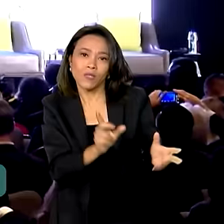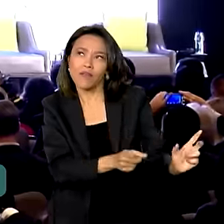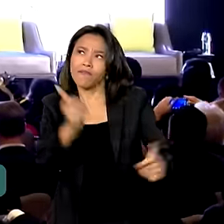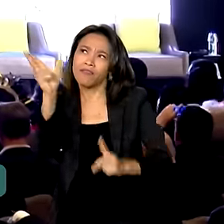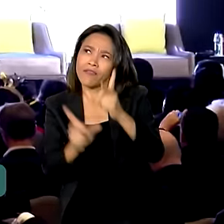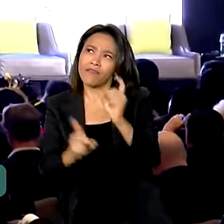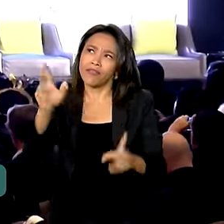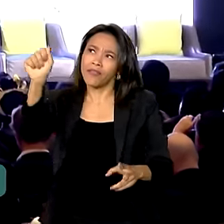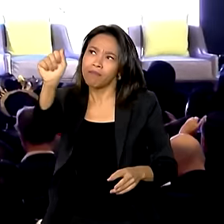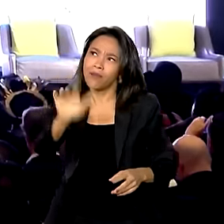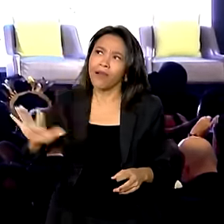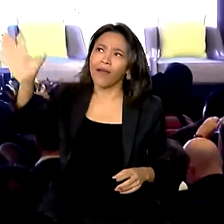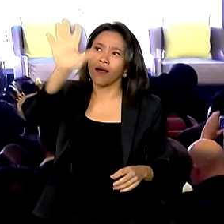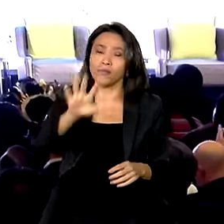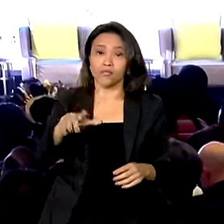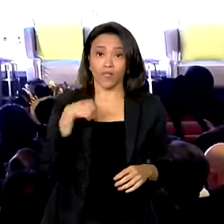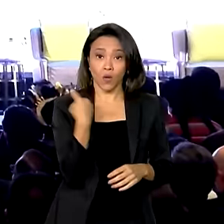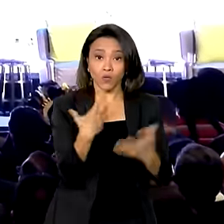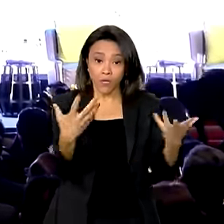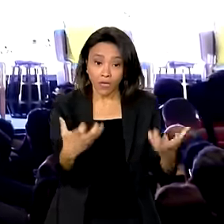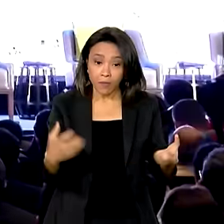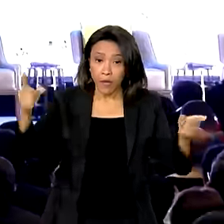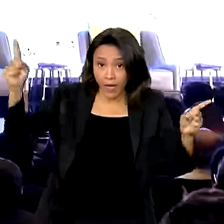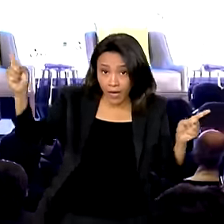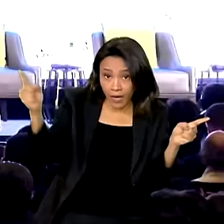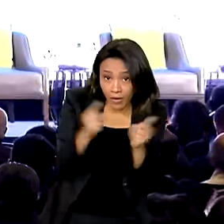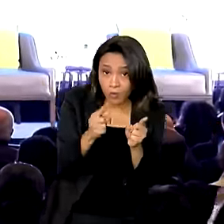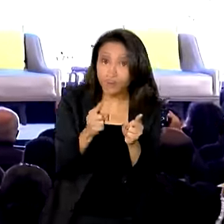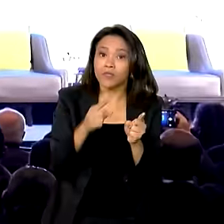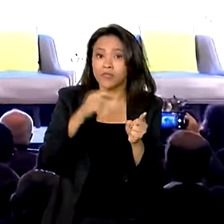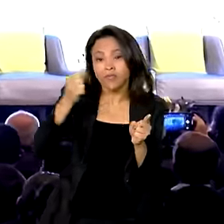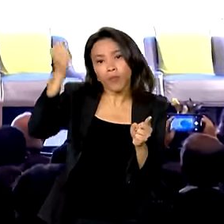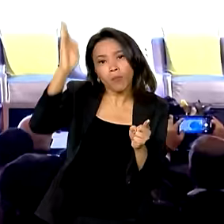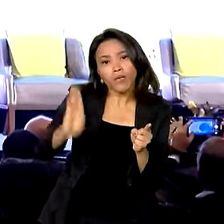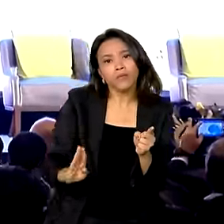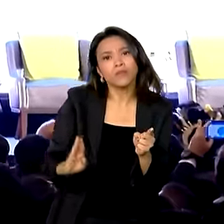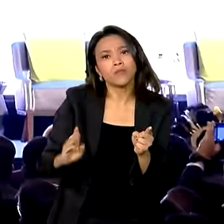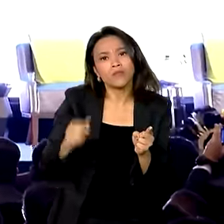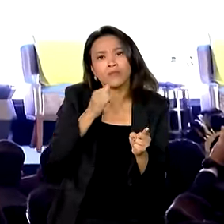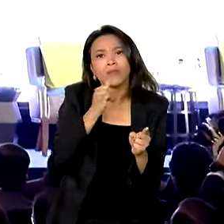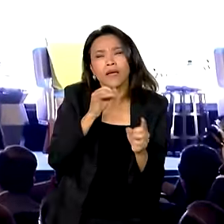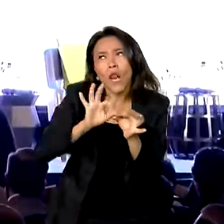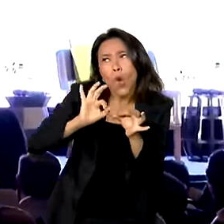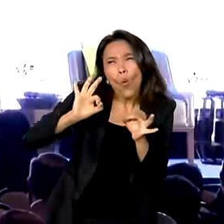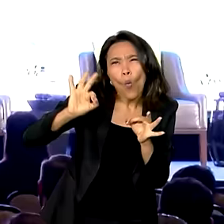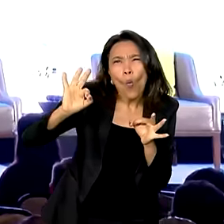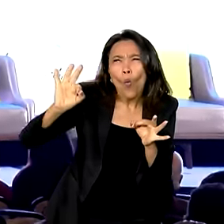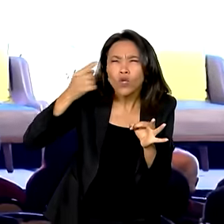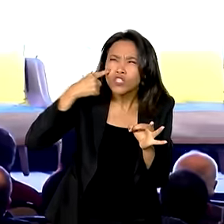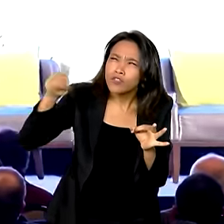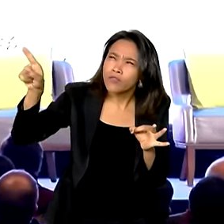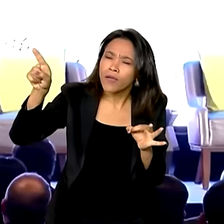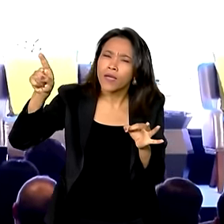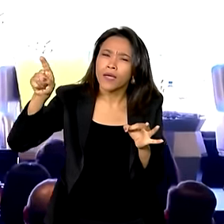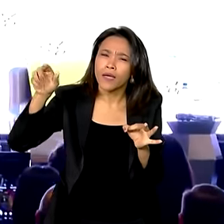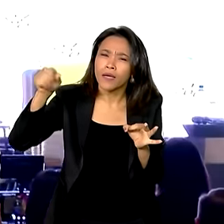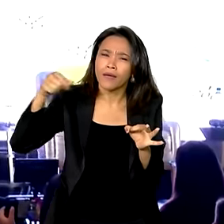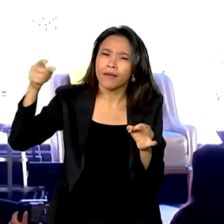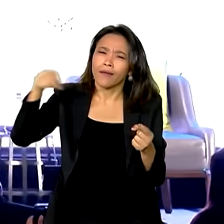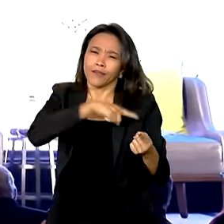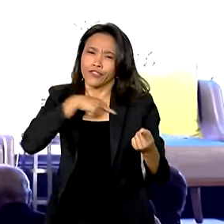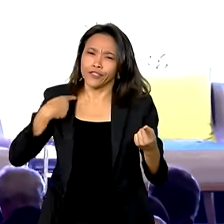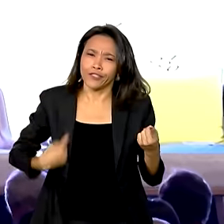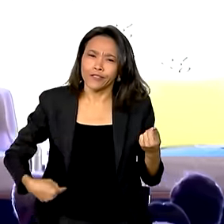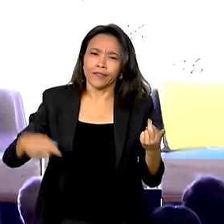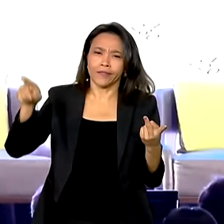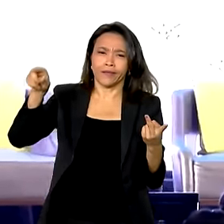falando de diminuir a distância do Brasil, no caso brasileiro, quando nós olhamos, pensando no mercado chinês